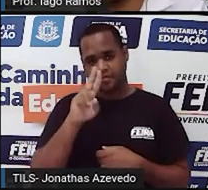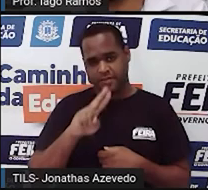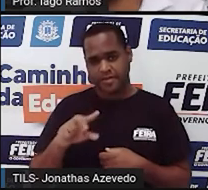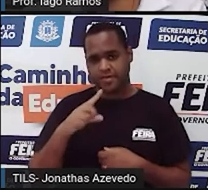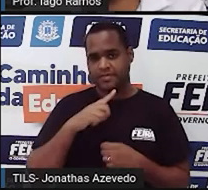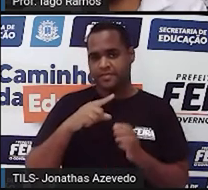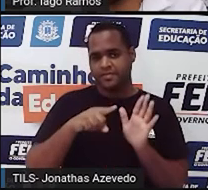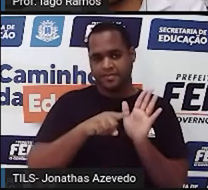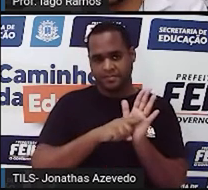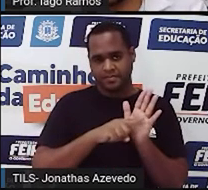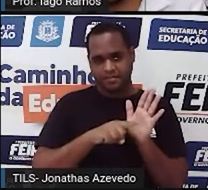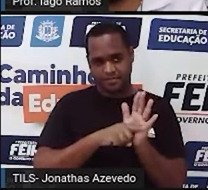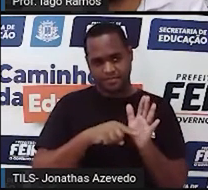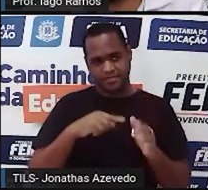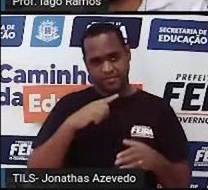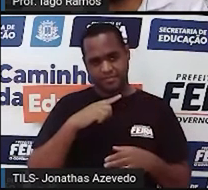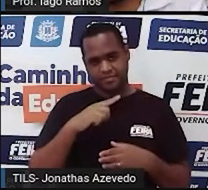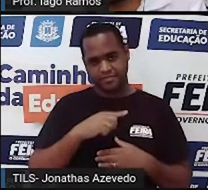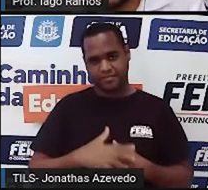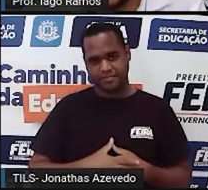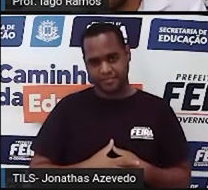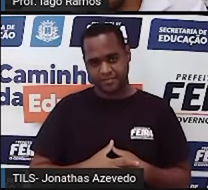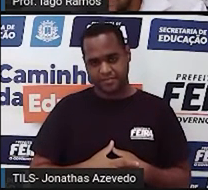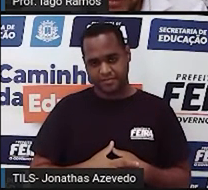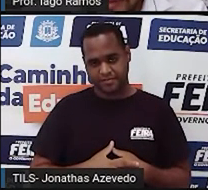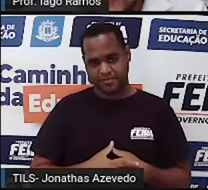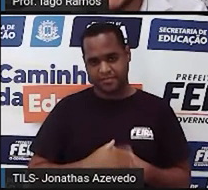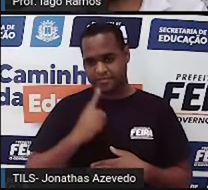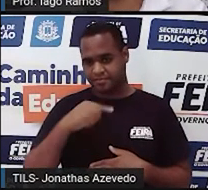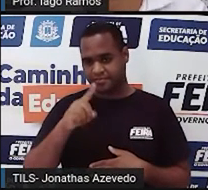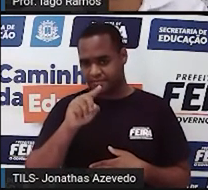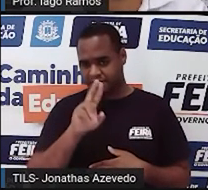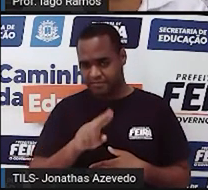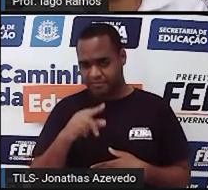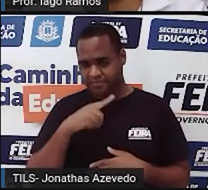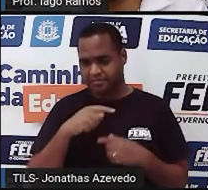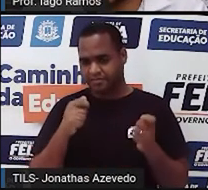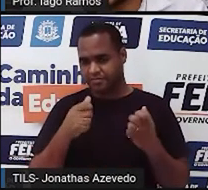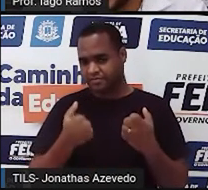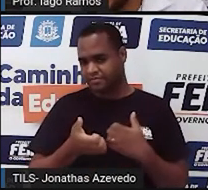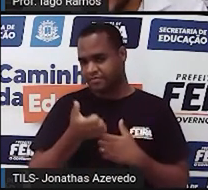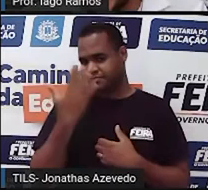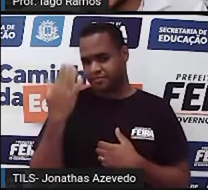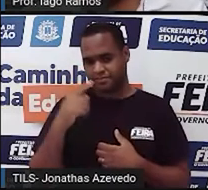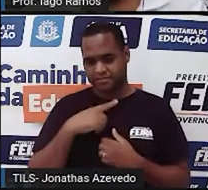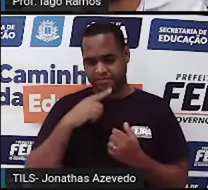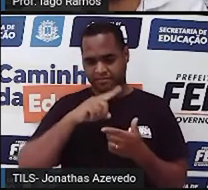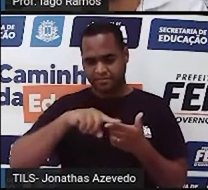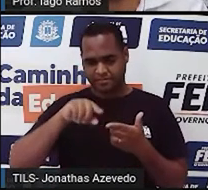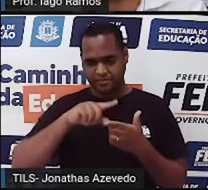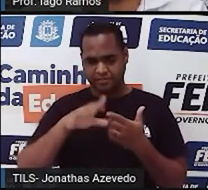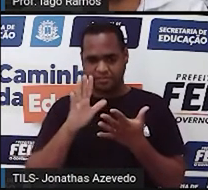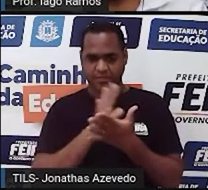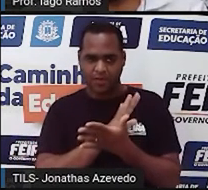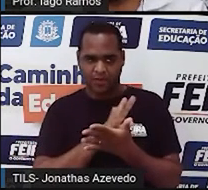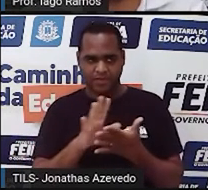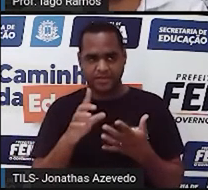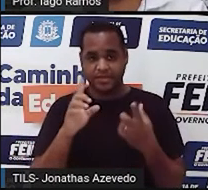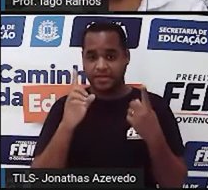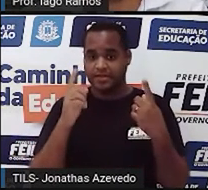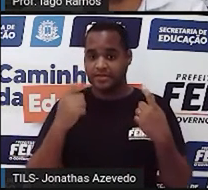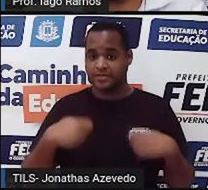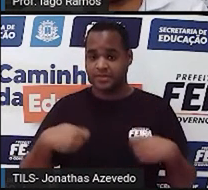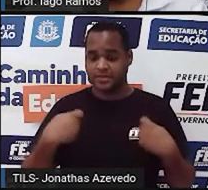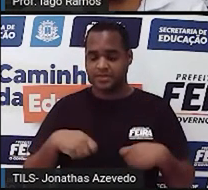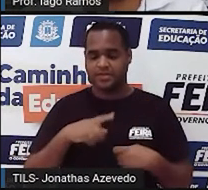Quando é que a gente usa? Quando a gente tiver alguma situação, algum tipo de problema, que a gente precise